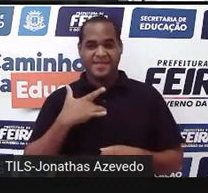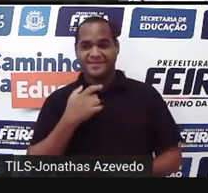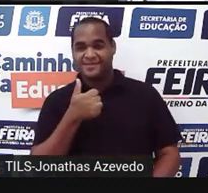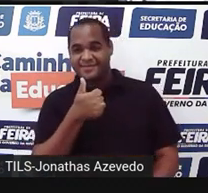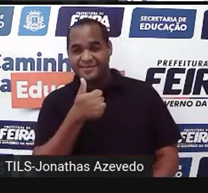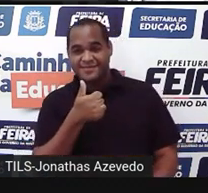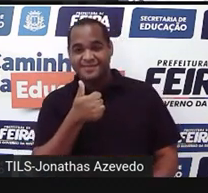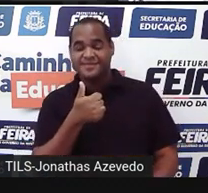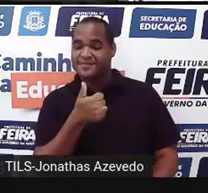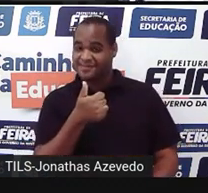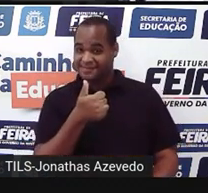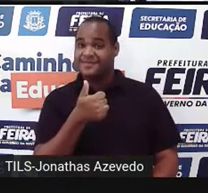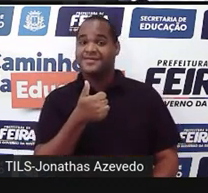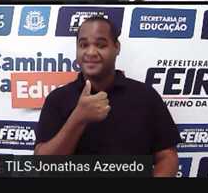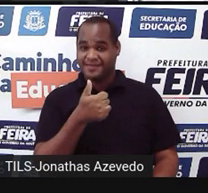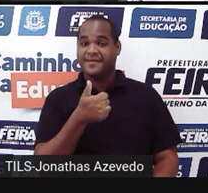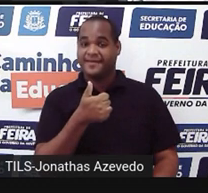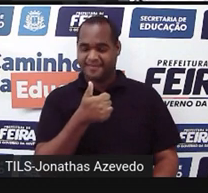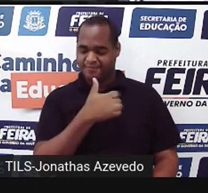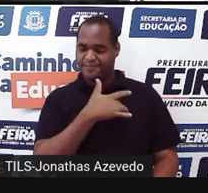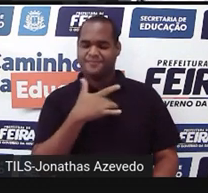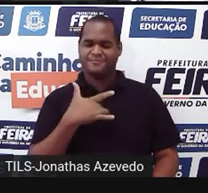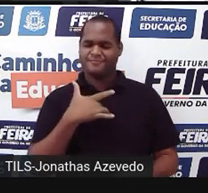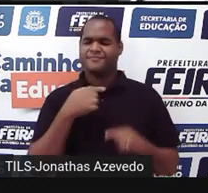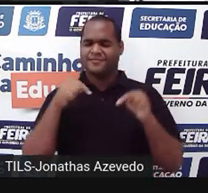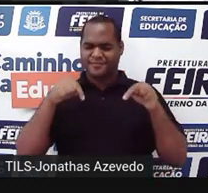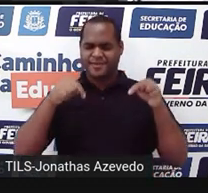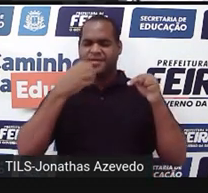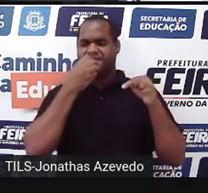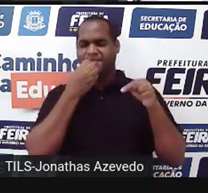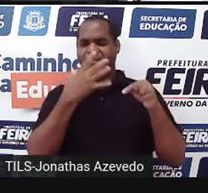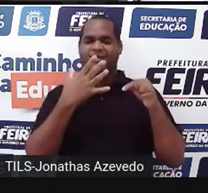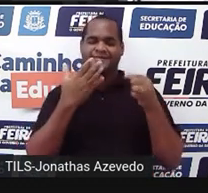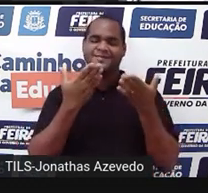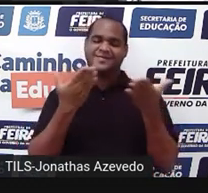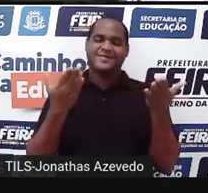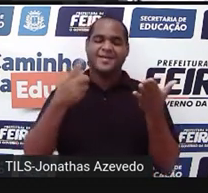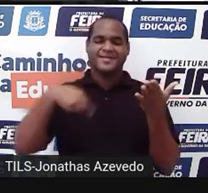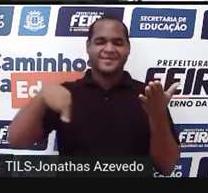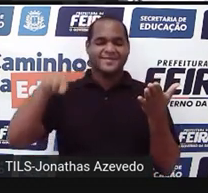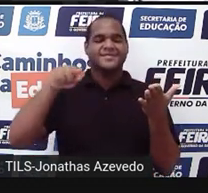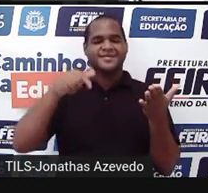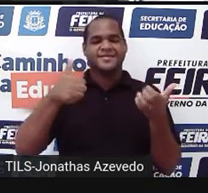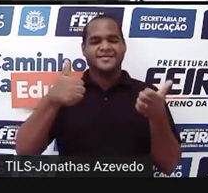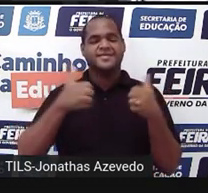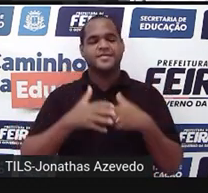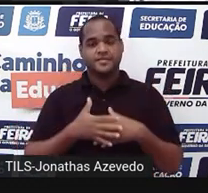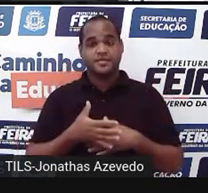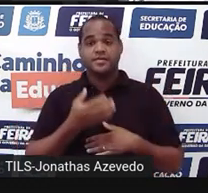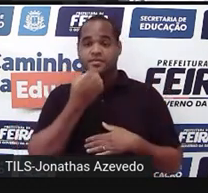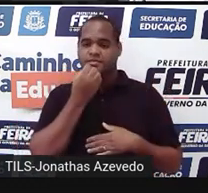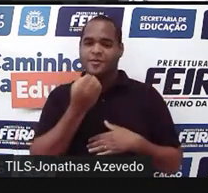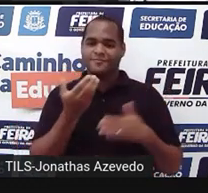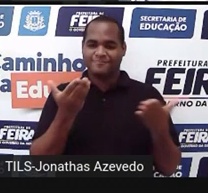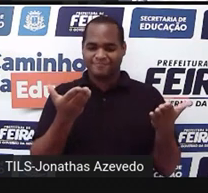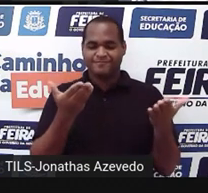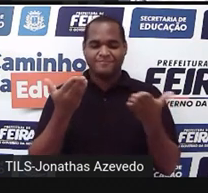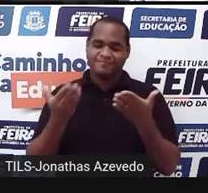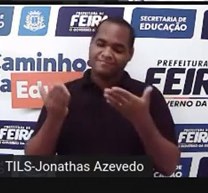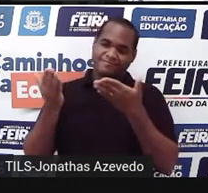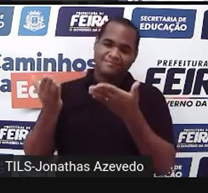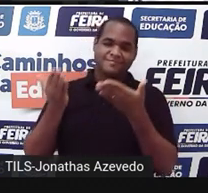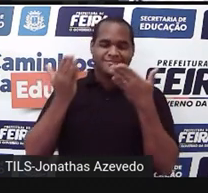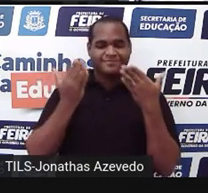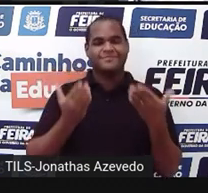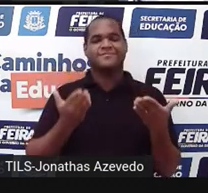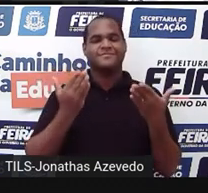do outro lado? Espero que sim, aqui tudo bem conosco? Bom, desde já seja bem-vindo, seja